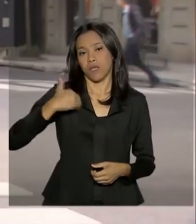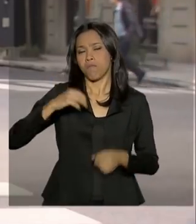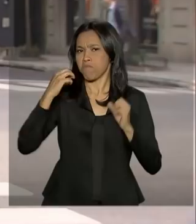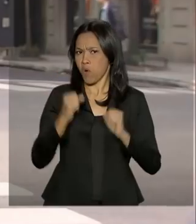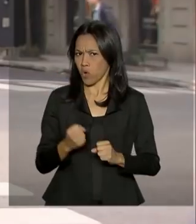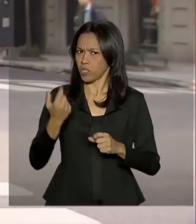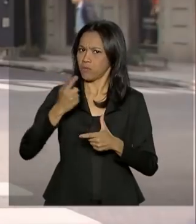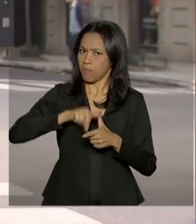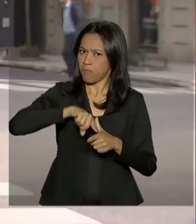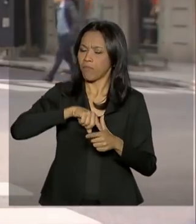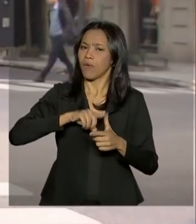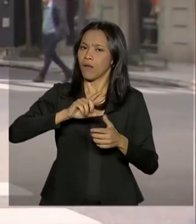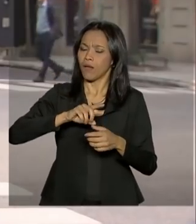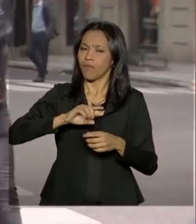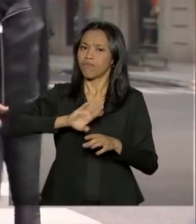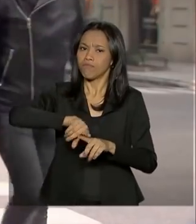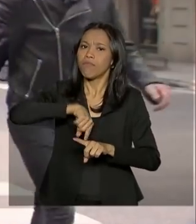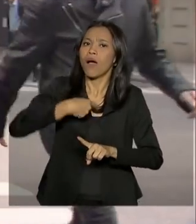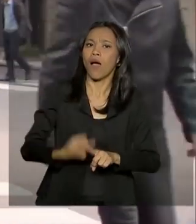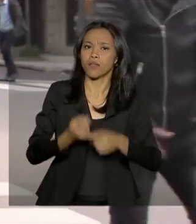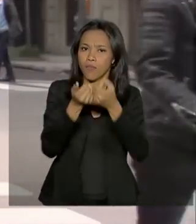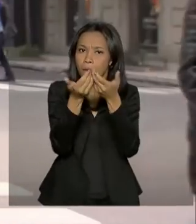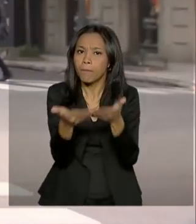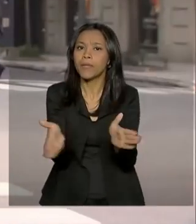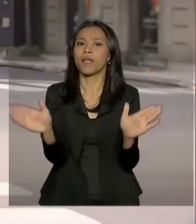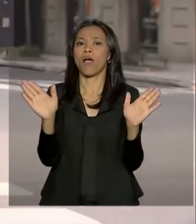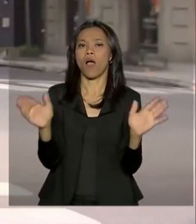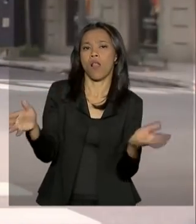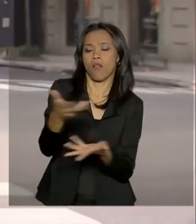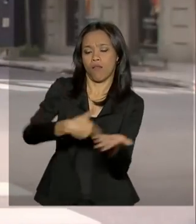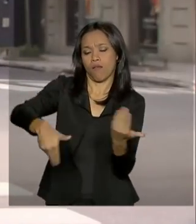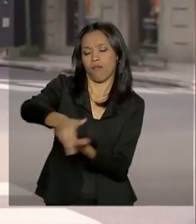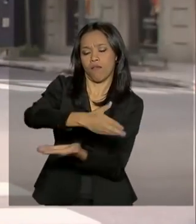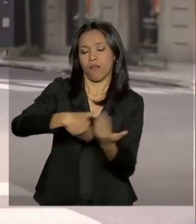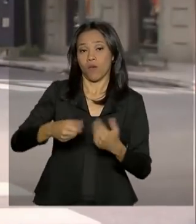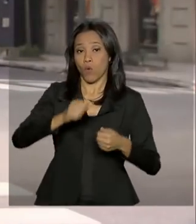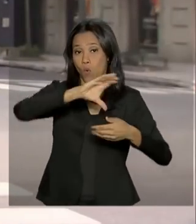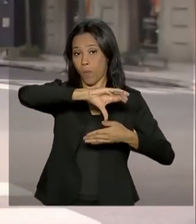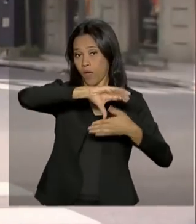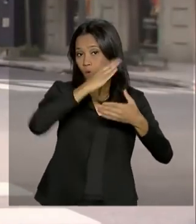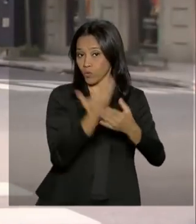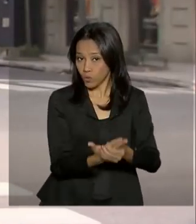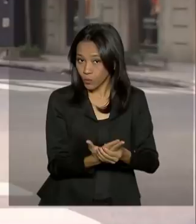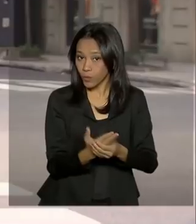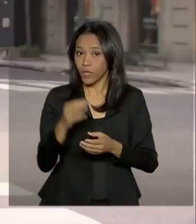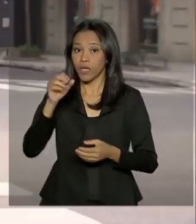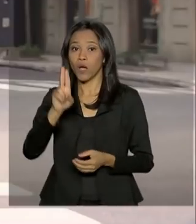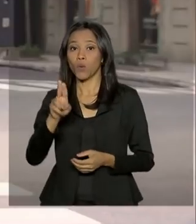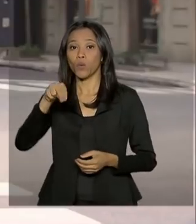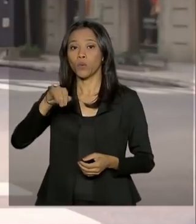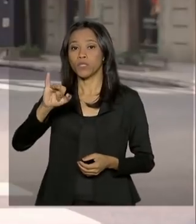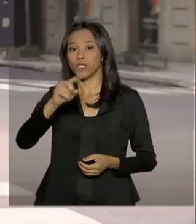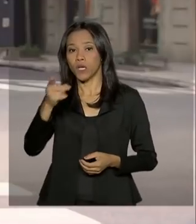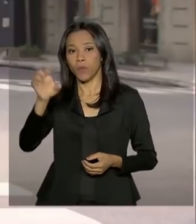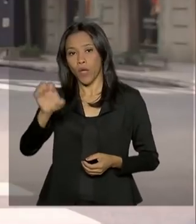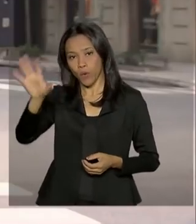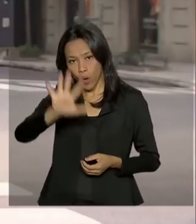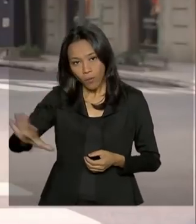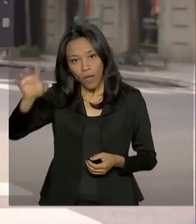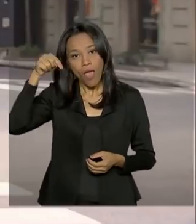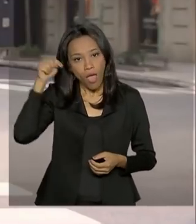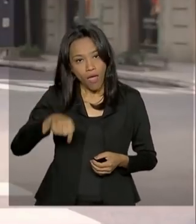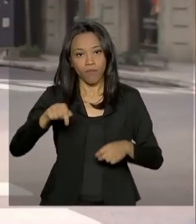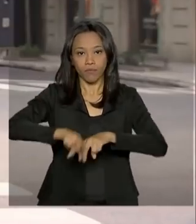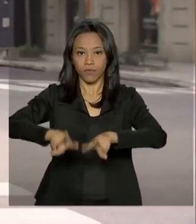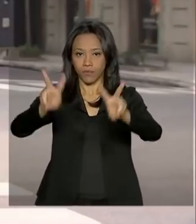parceria comercial. A conclusão do acordo de livre comércio entre Mercosul e a União Europeia é um dos temas na pauta do